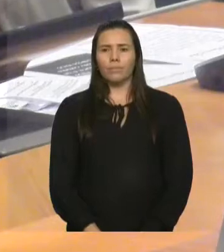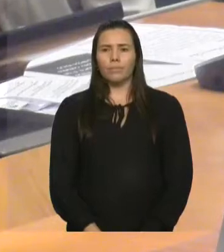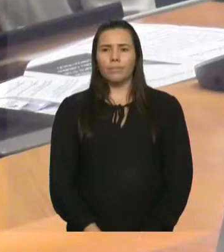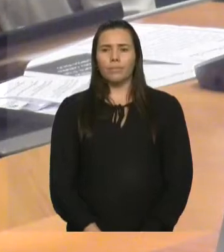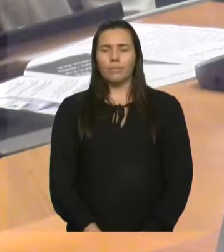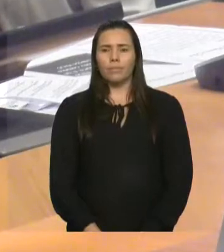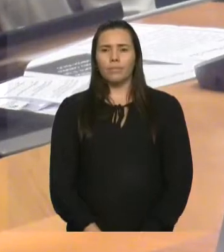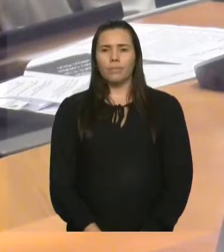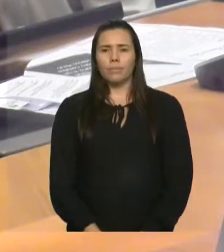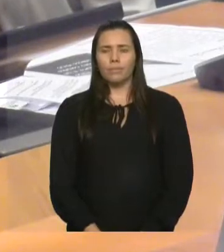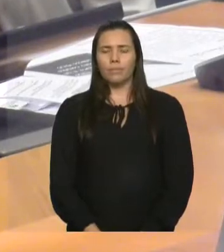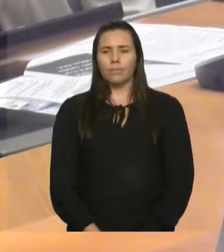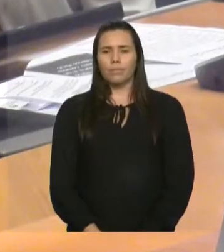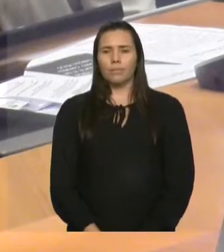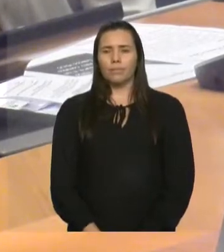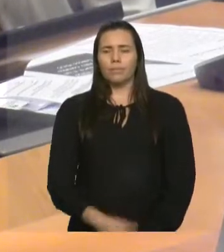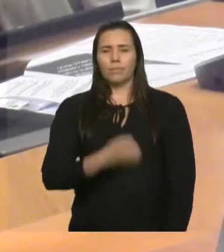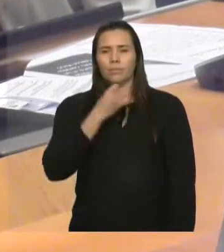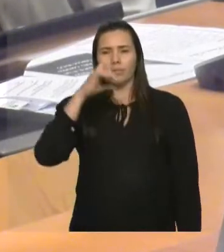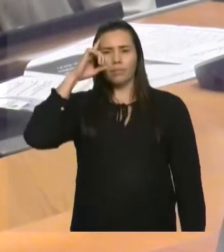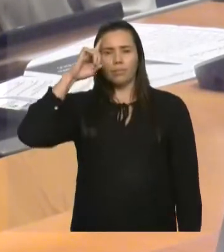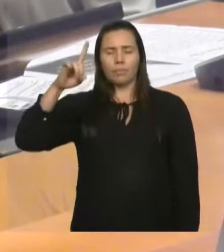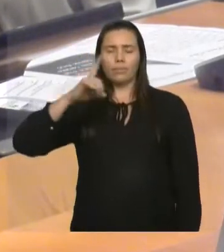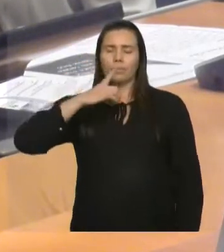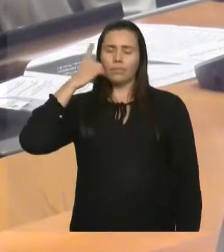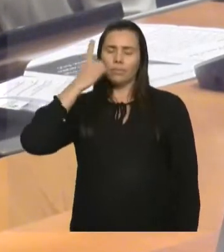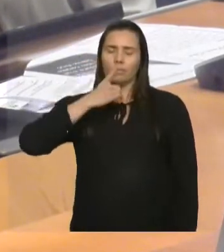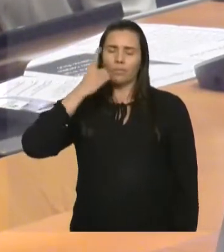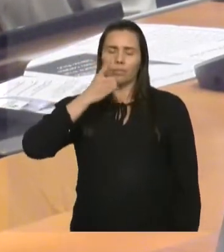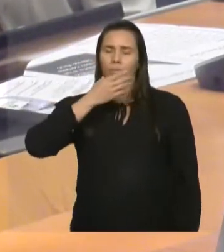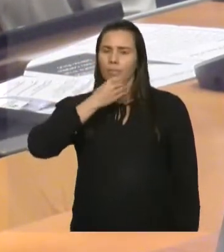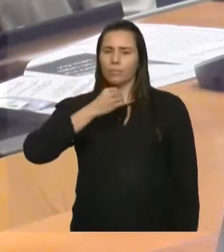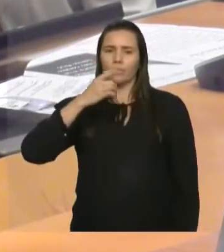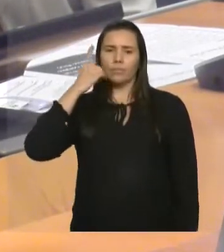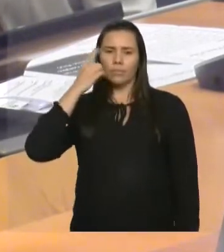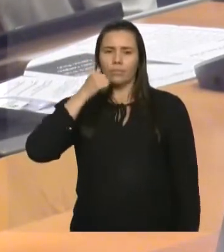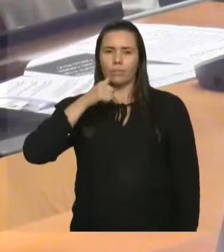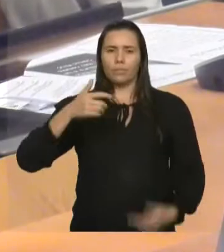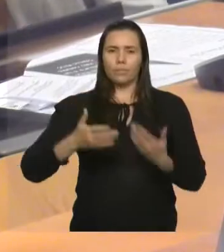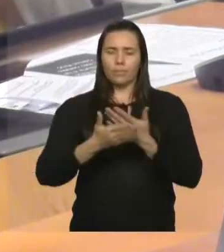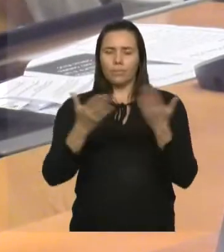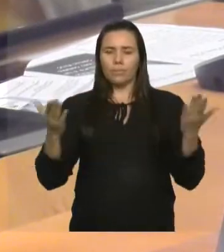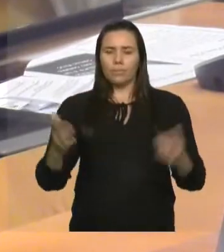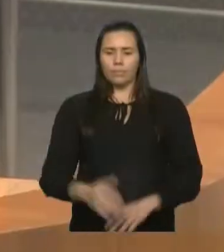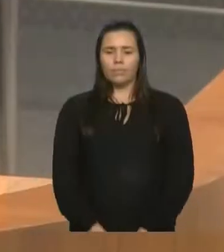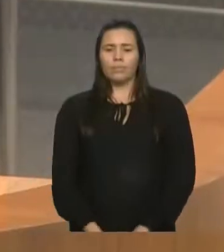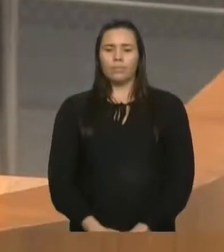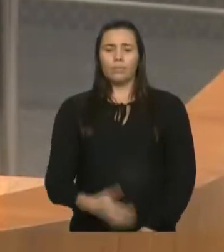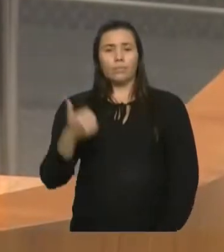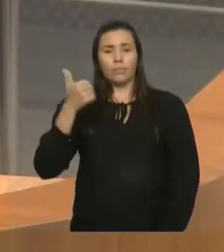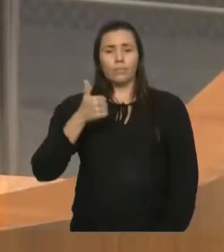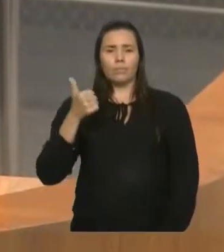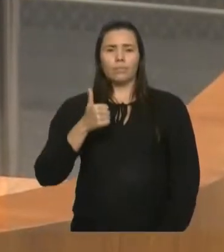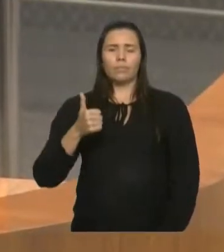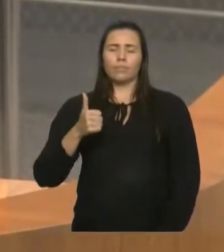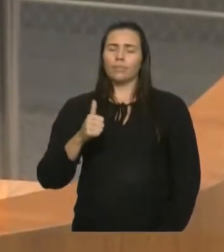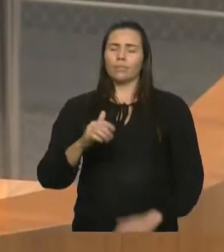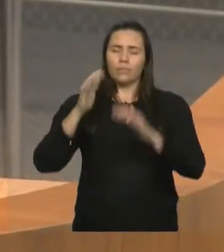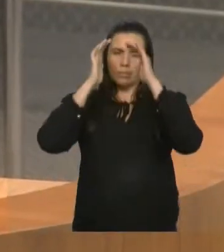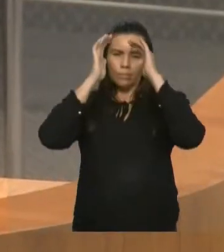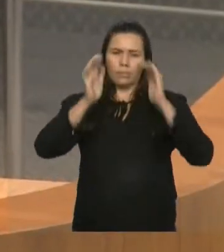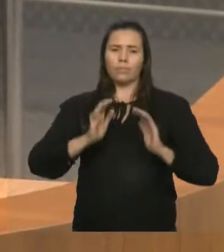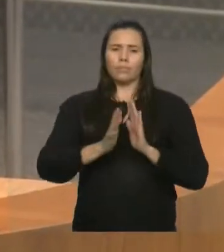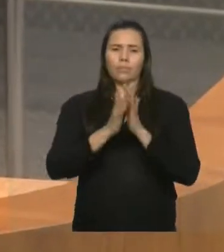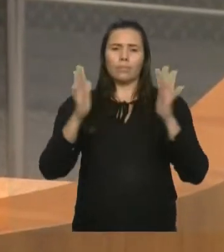Bom dia, senhores deputados e deputadas. Primeiramente, toda a honra e toda a glória ao nosso Senhor Jesus Cristo.